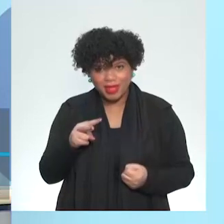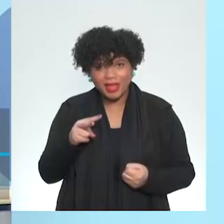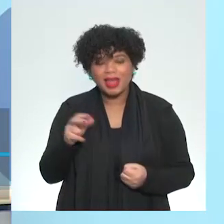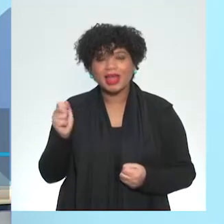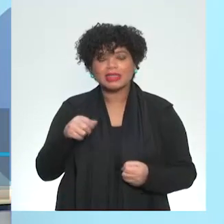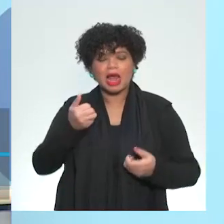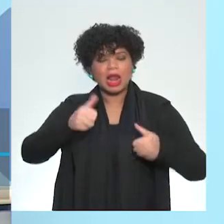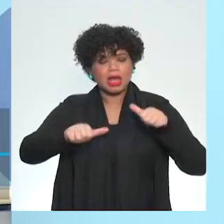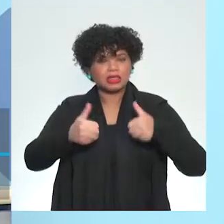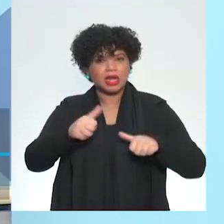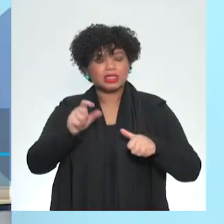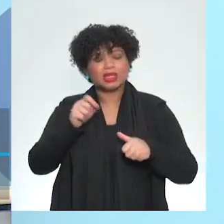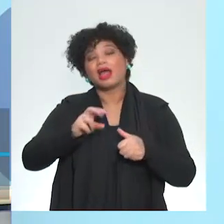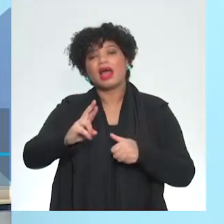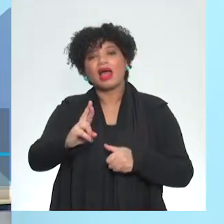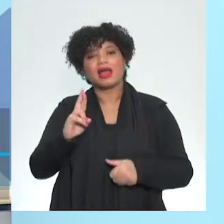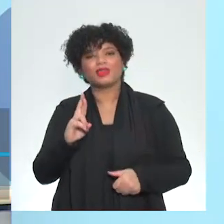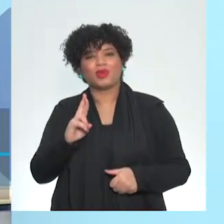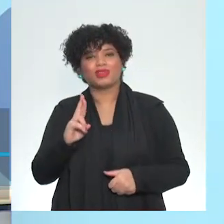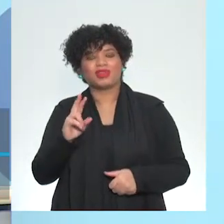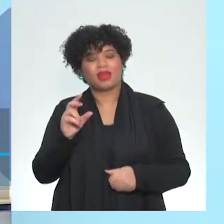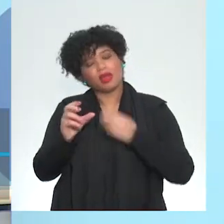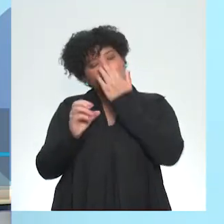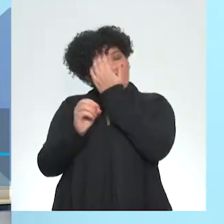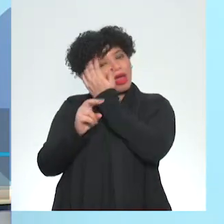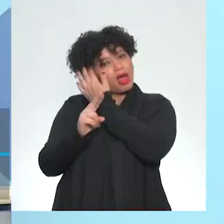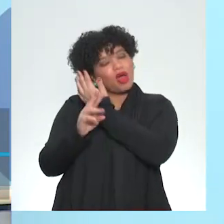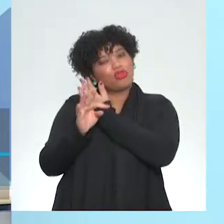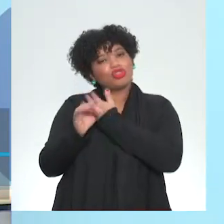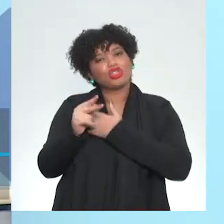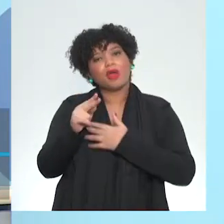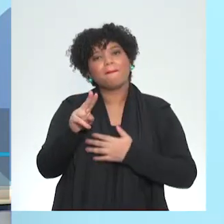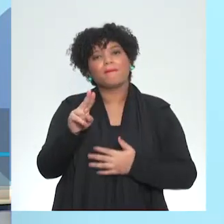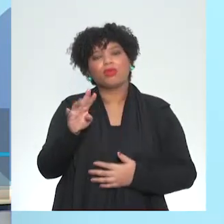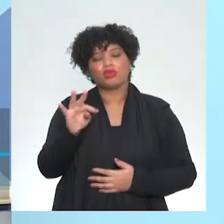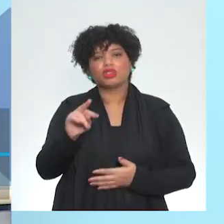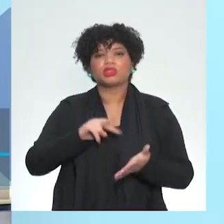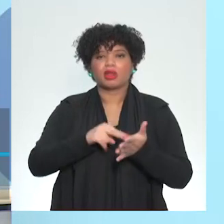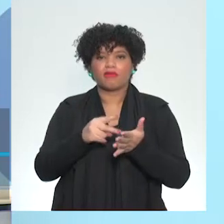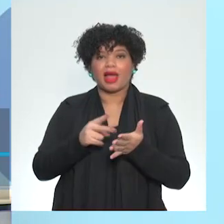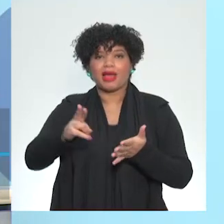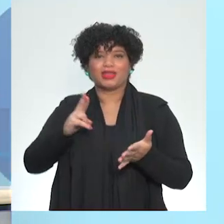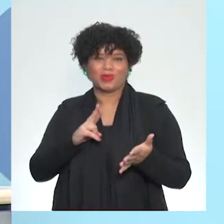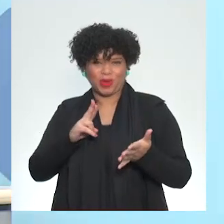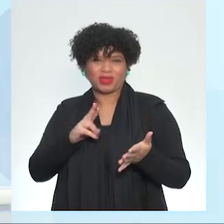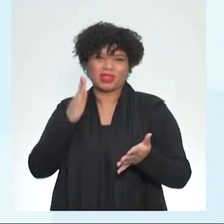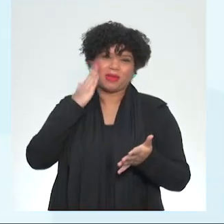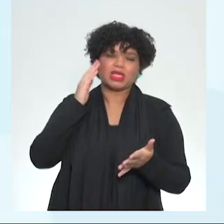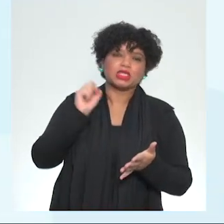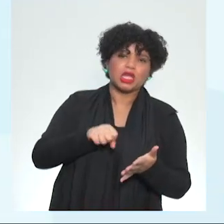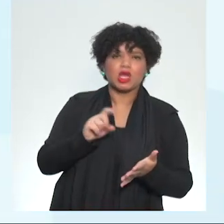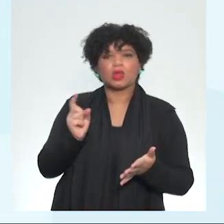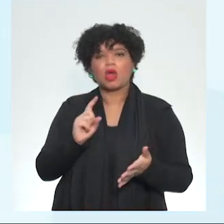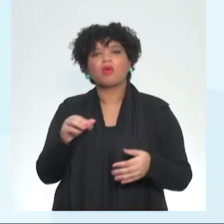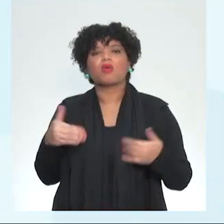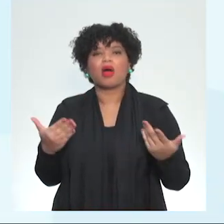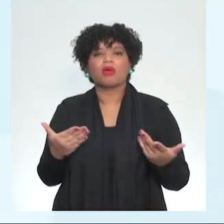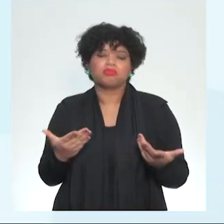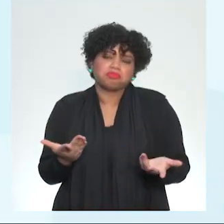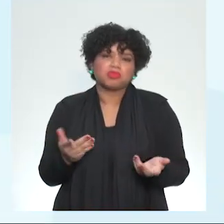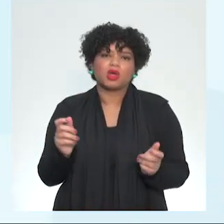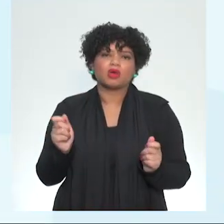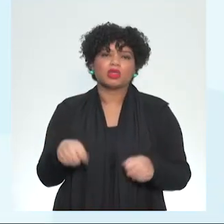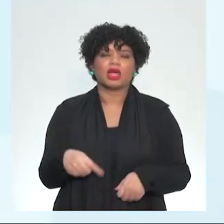me dar o output. O que é o output? É a saída, é o produto final. E, nesse caso, o produto final seria a resposta.